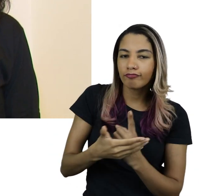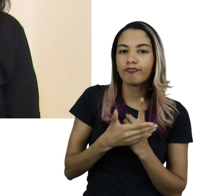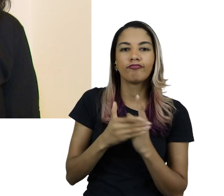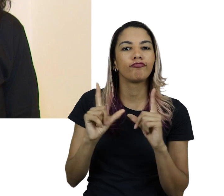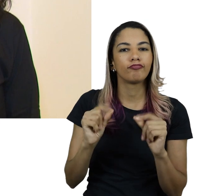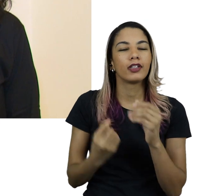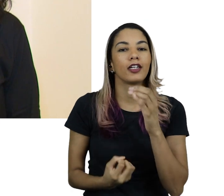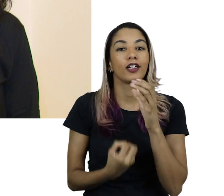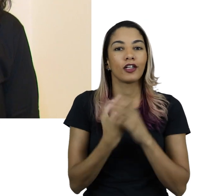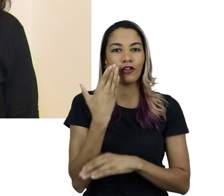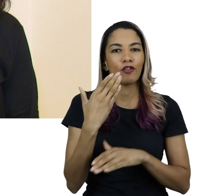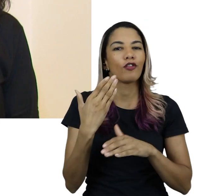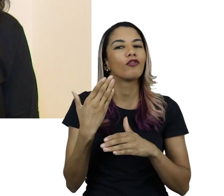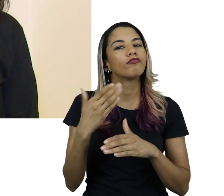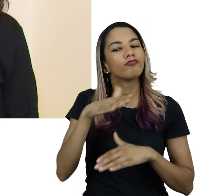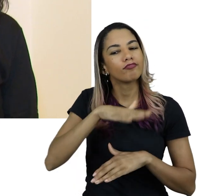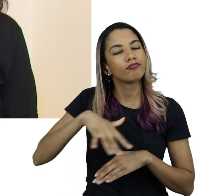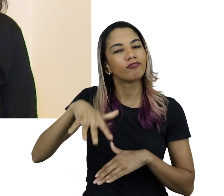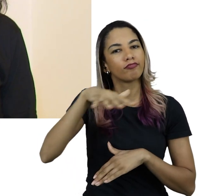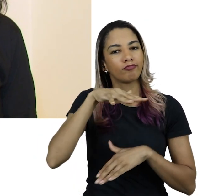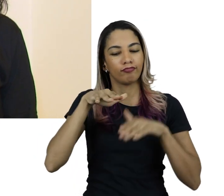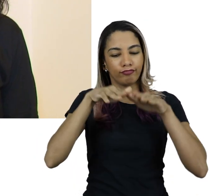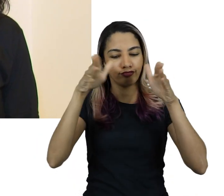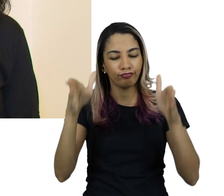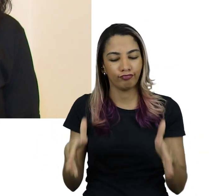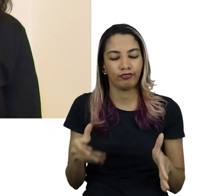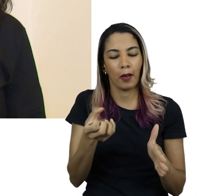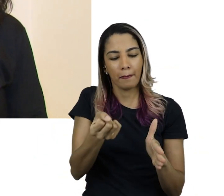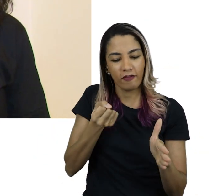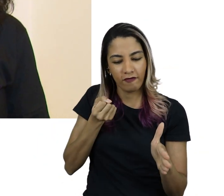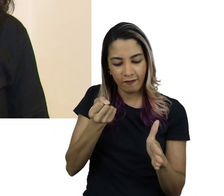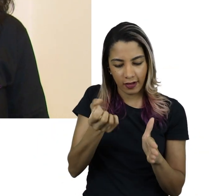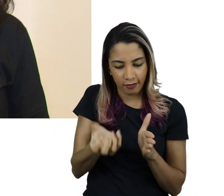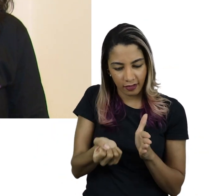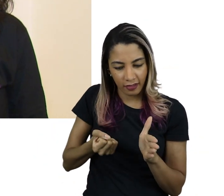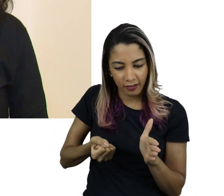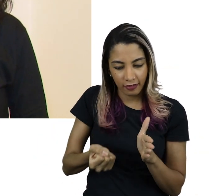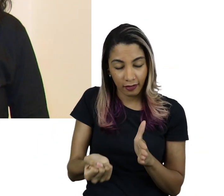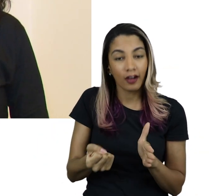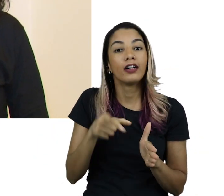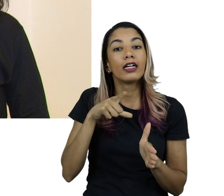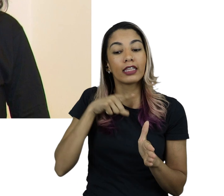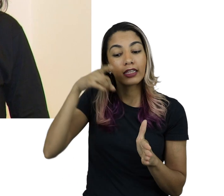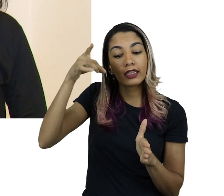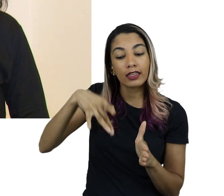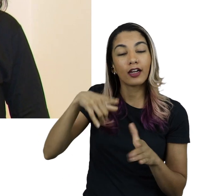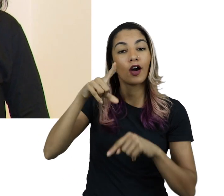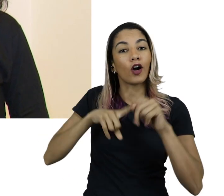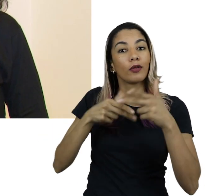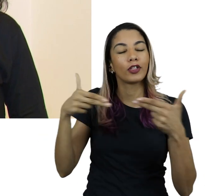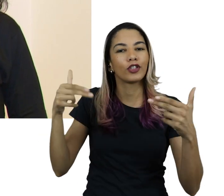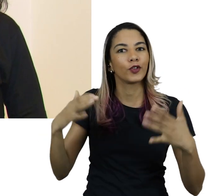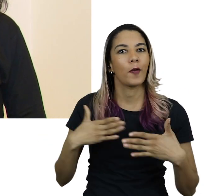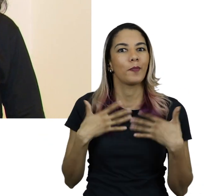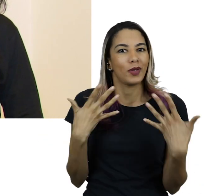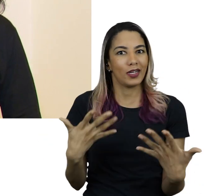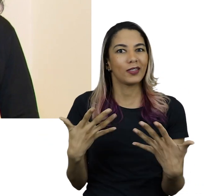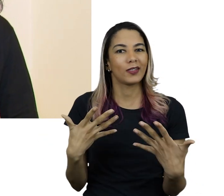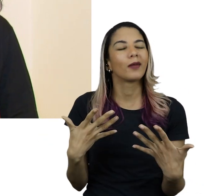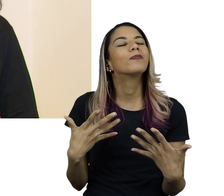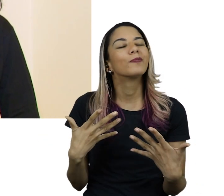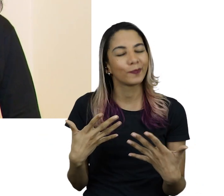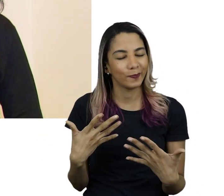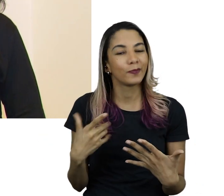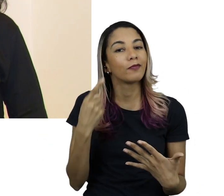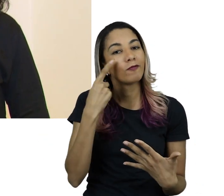famílias, foi criado um mobiliário interativo, com gavetas e objetos surpresa selecionados